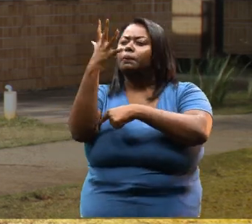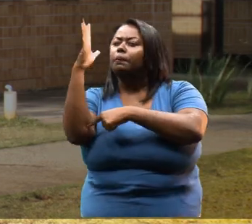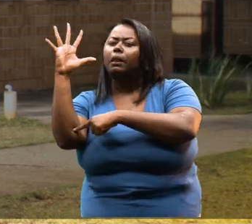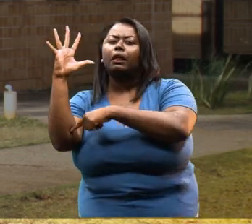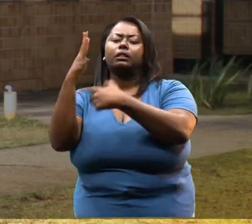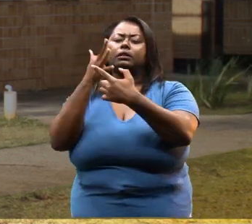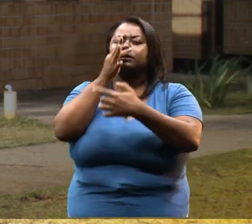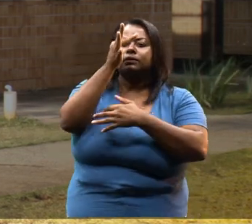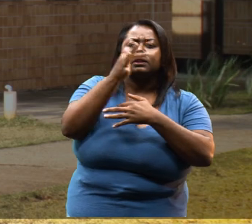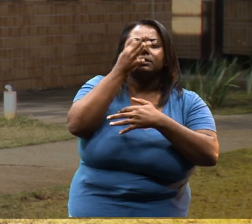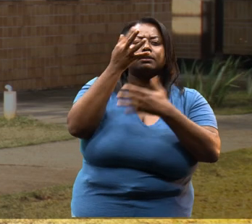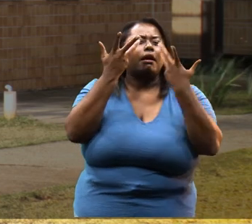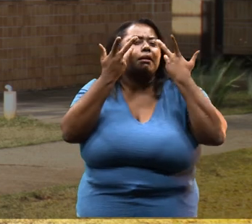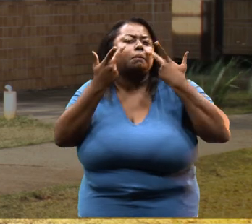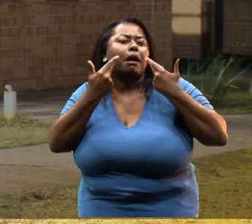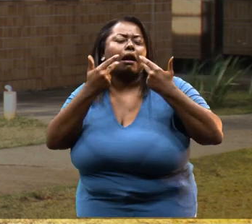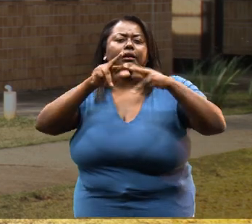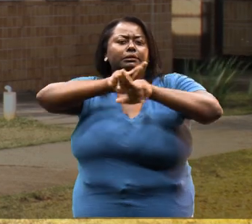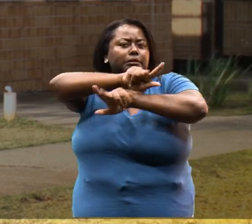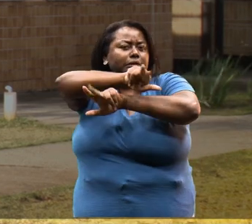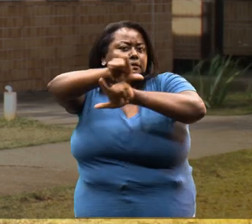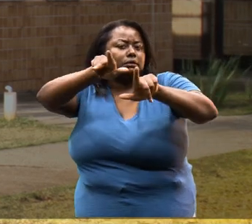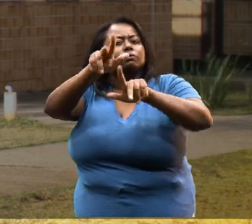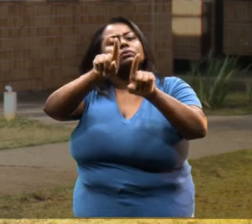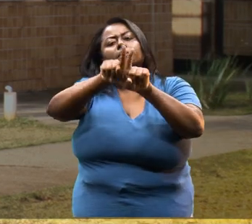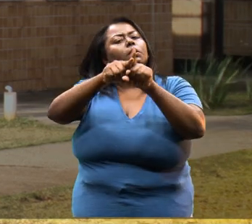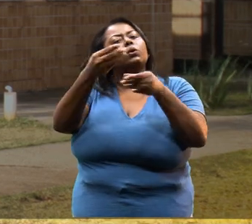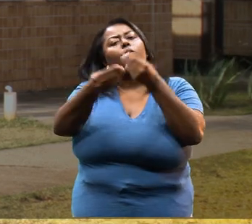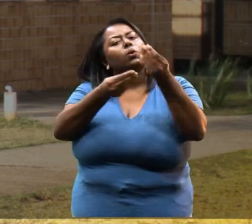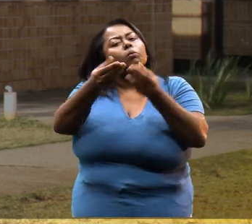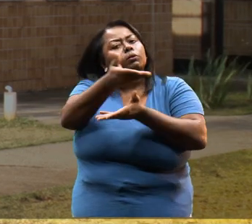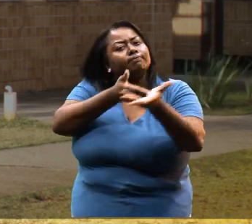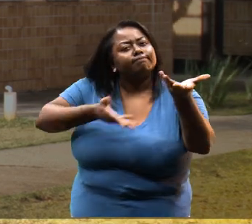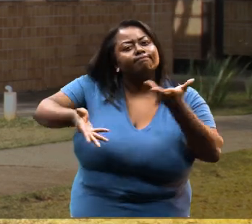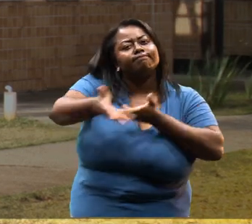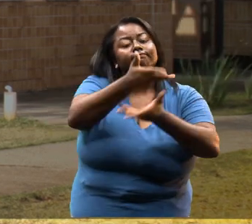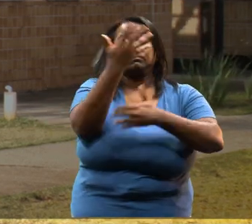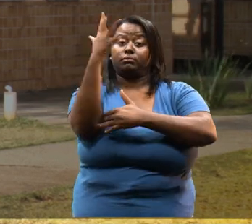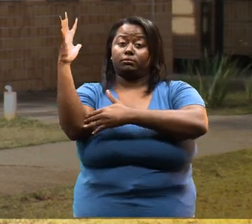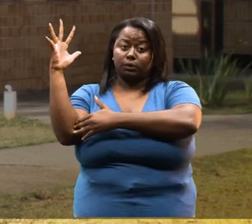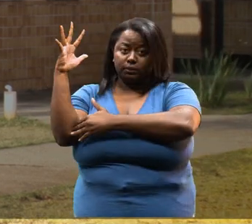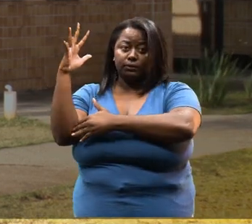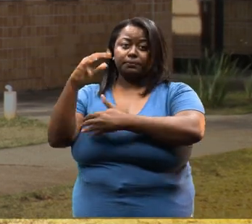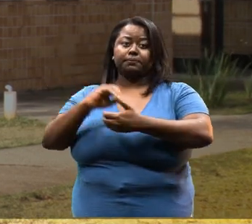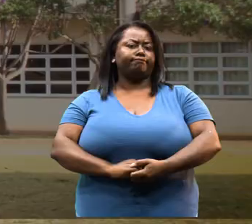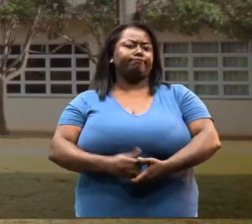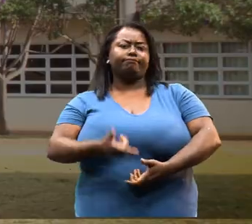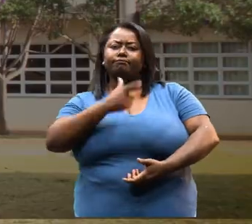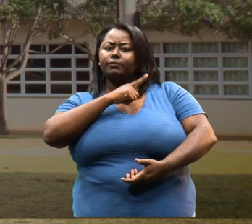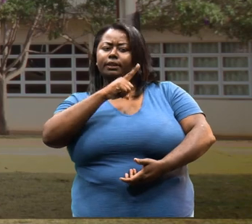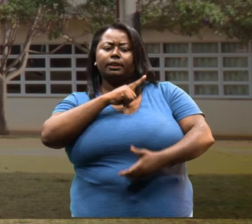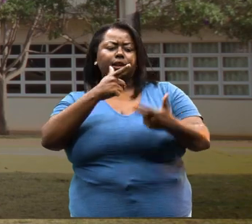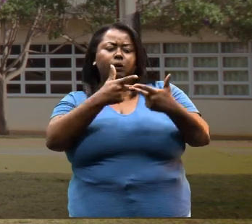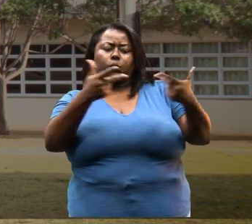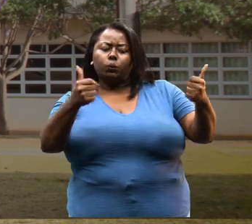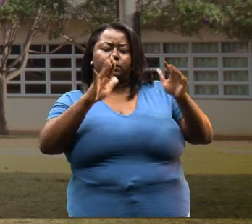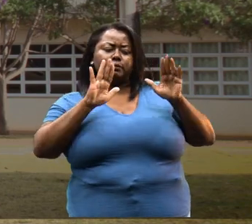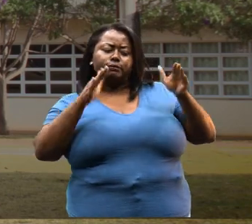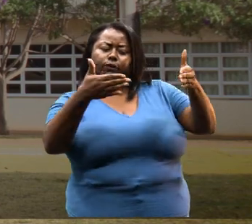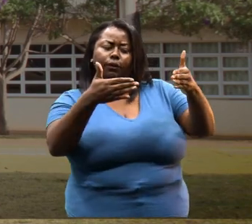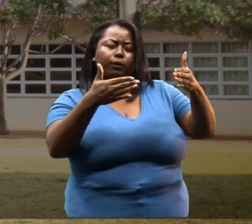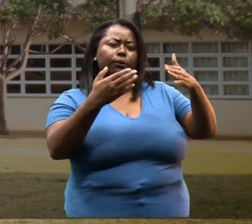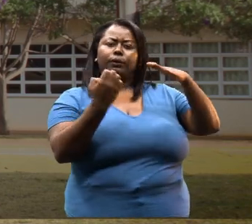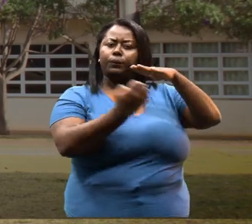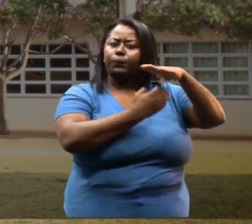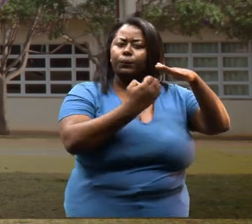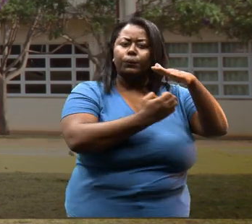plantas, animais e as interações também com o ambiente em que vivem. Desde coisas